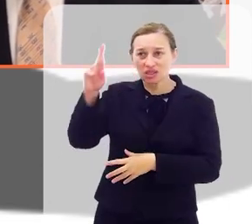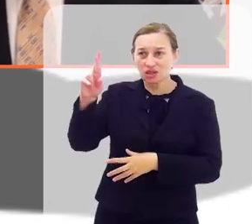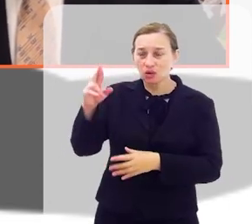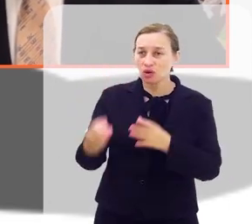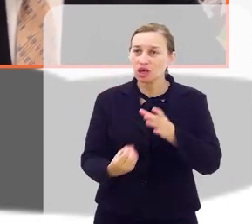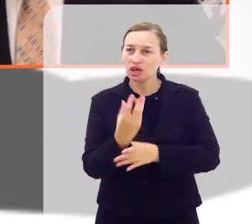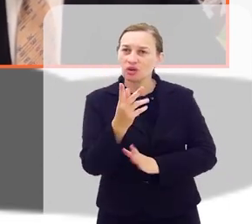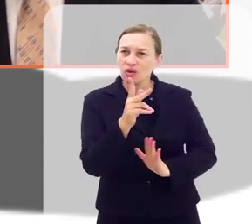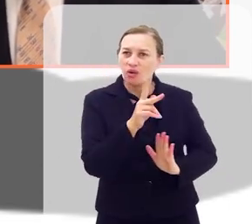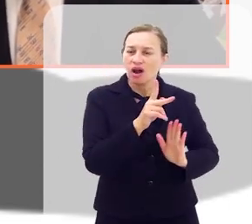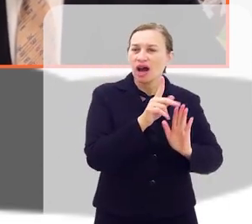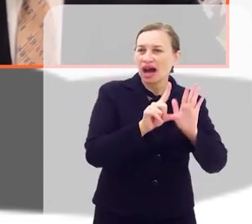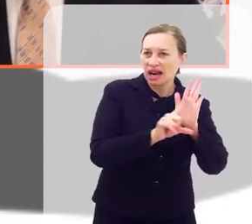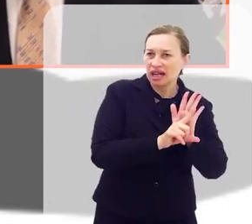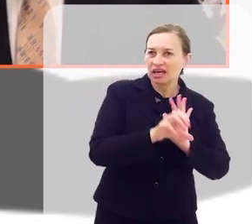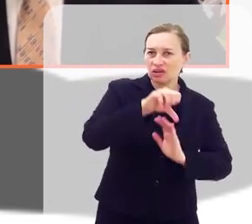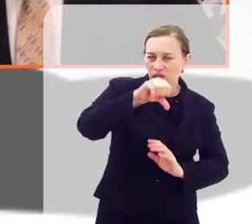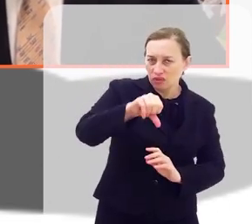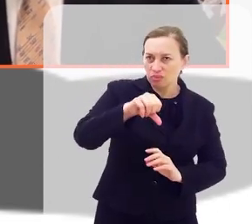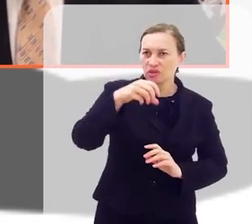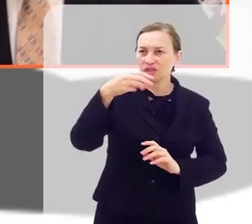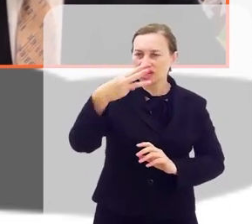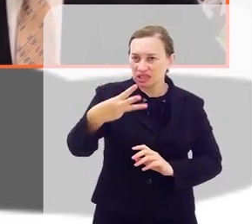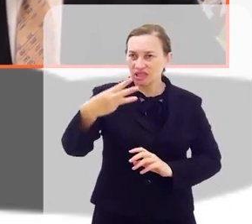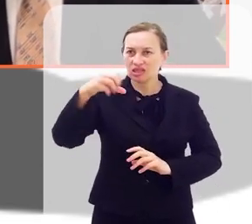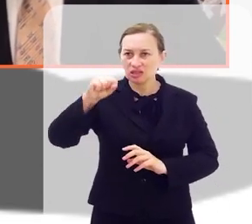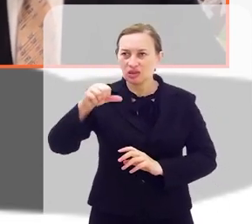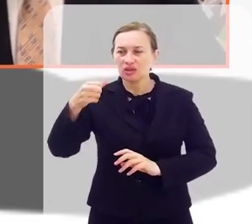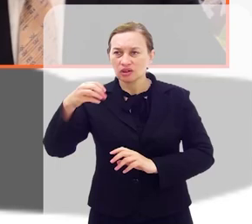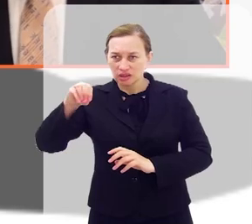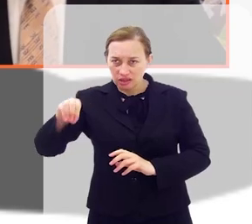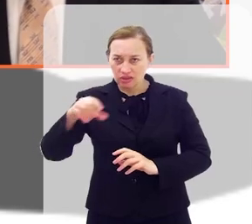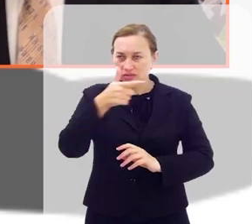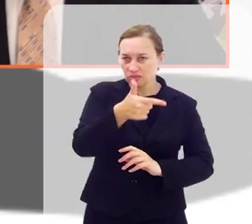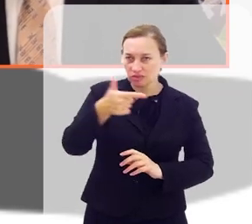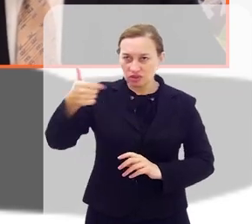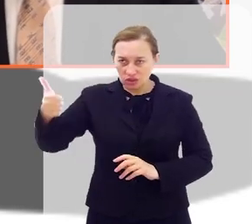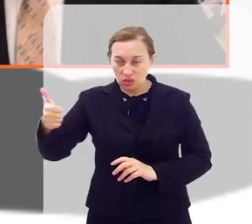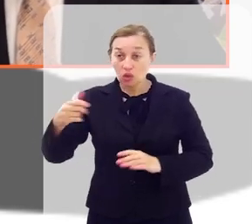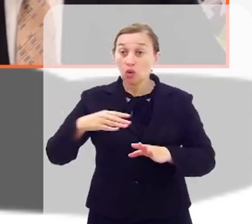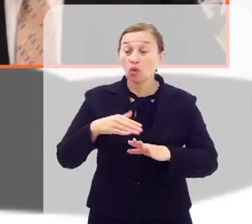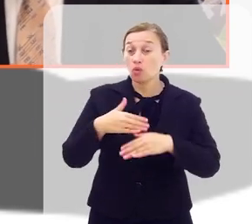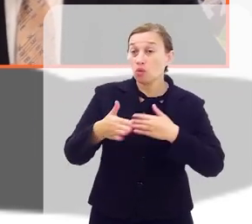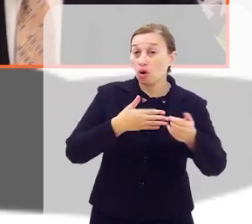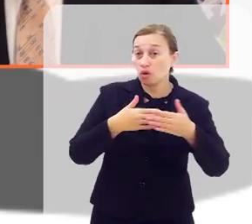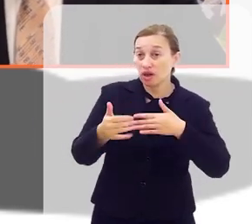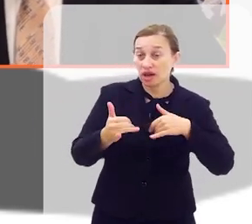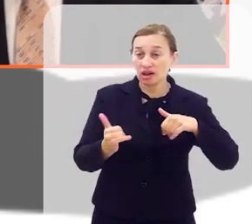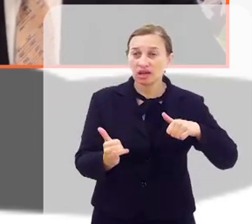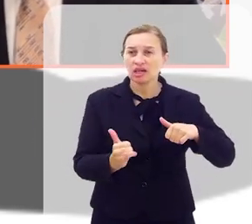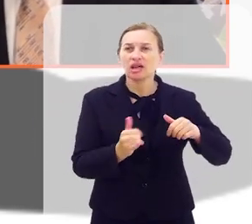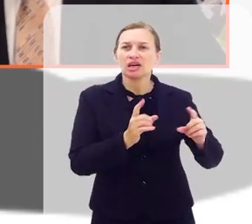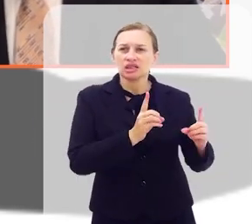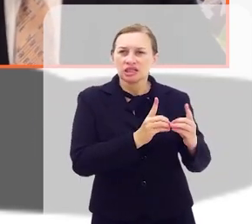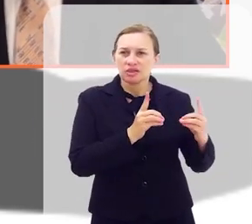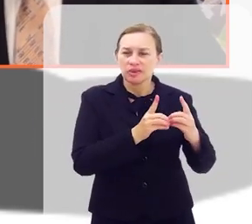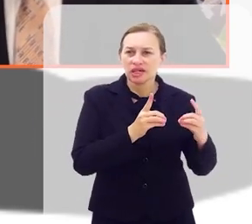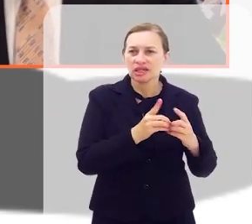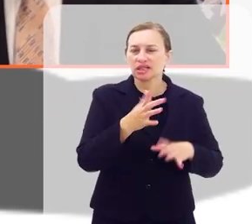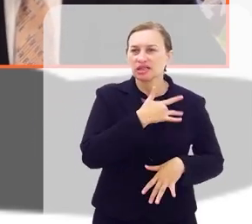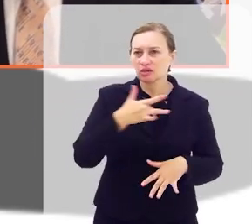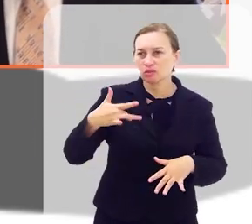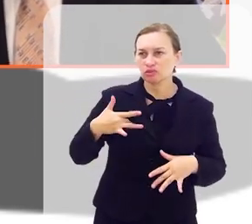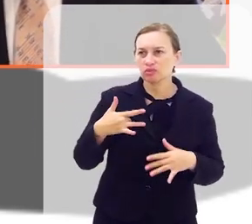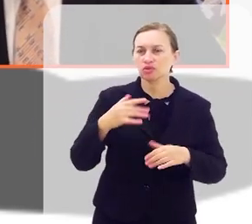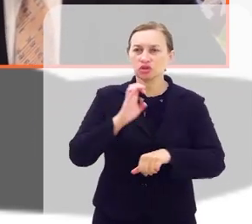autor da Lei 9.380 de 2021, que justamente diz que todo e qualquer atendimento público na saúde do Estado deve